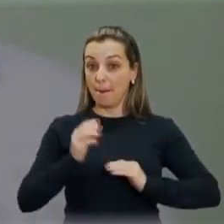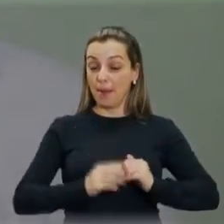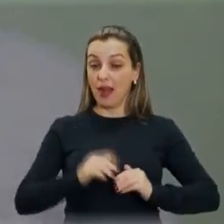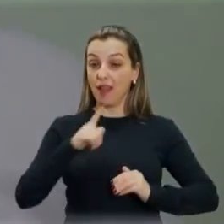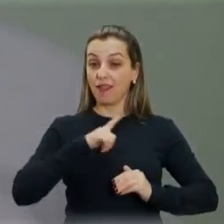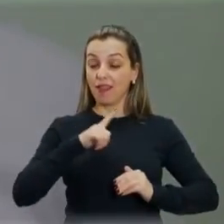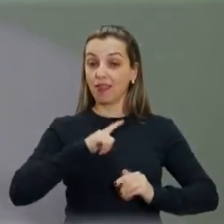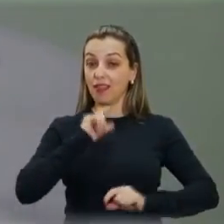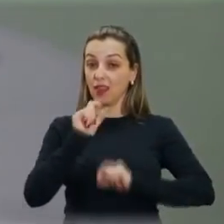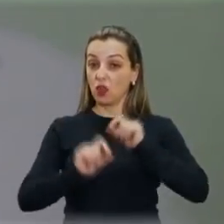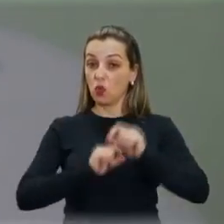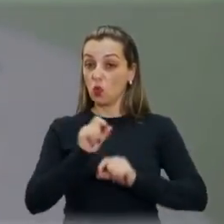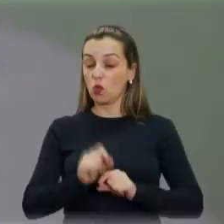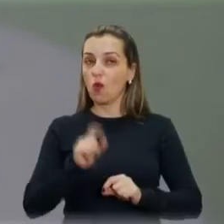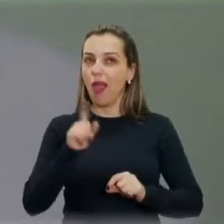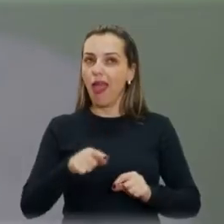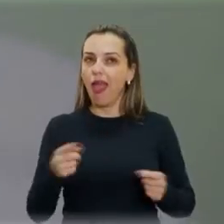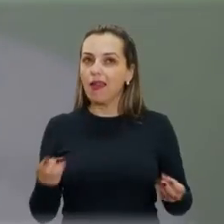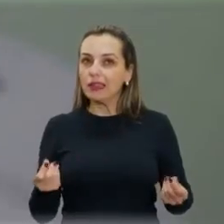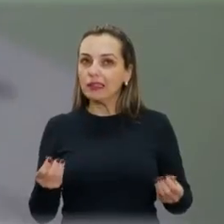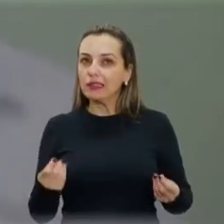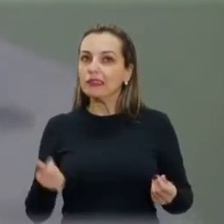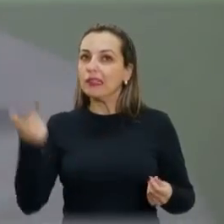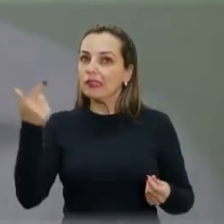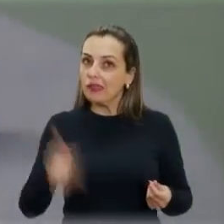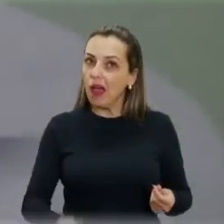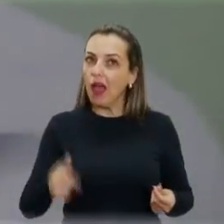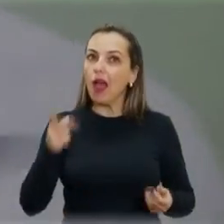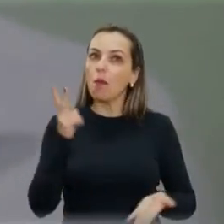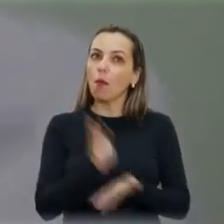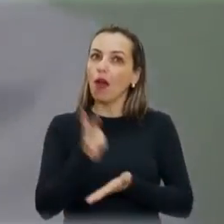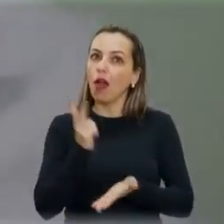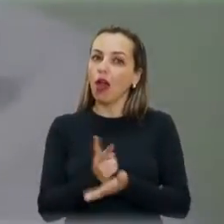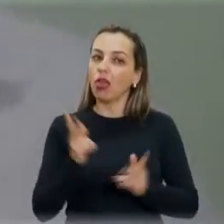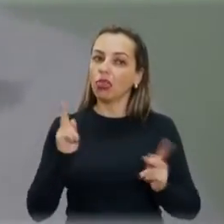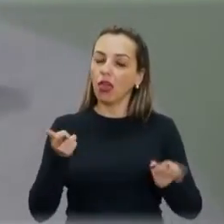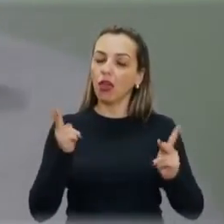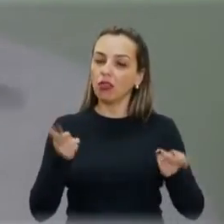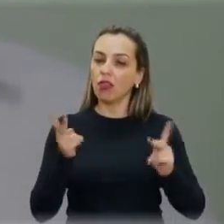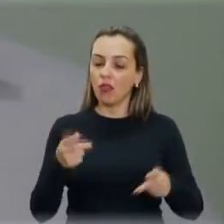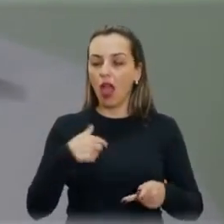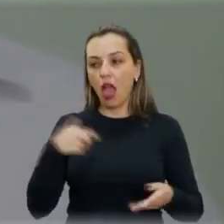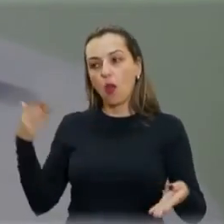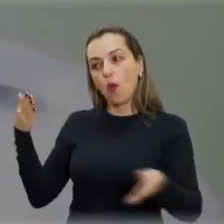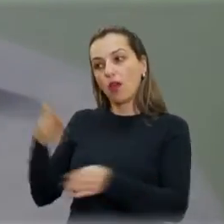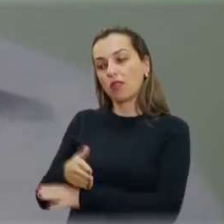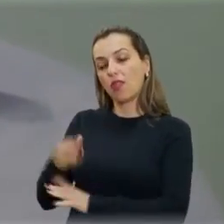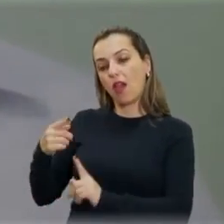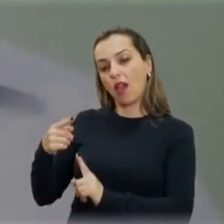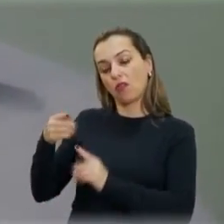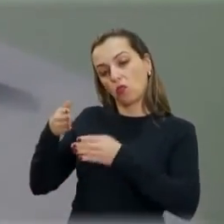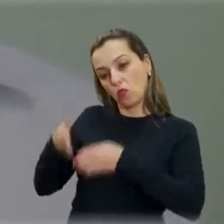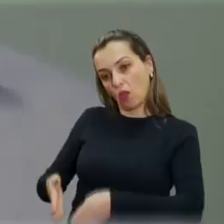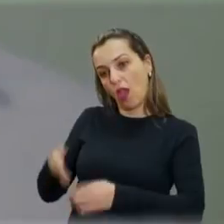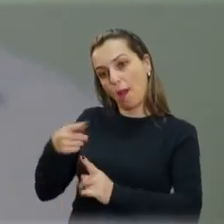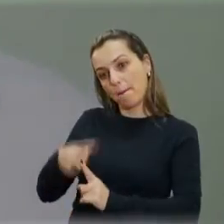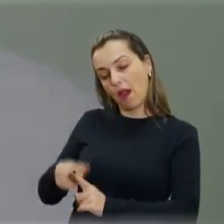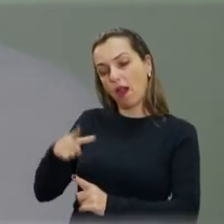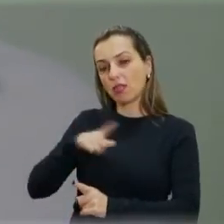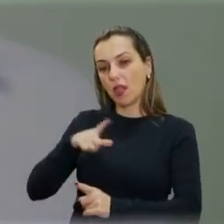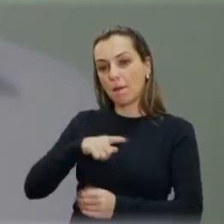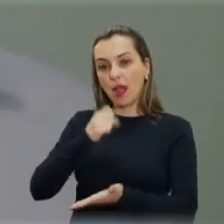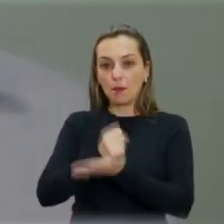rotineiro na cidade. Também estive no cemitério também. Protocolei o requerimento também